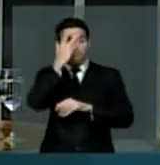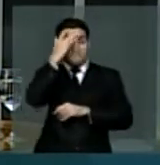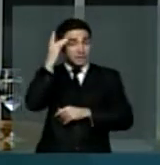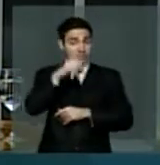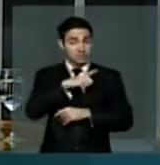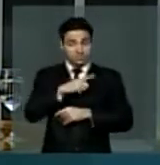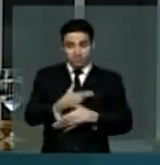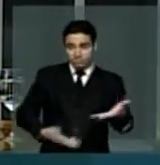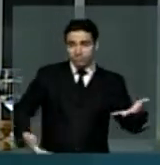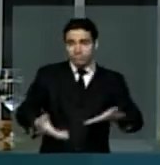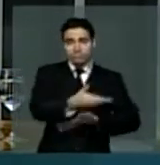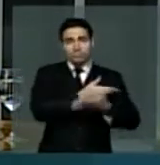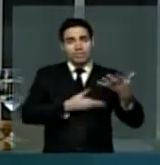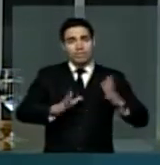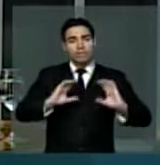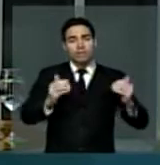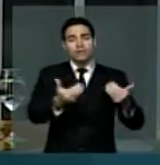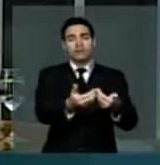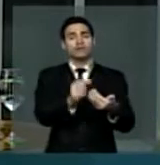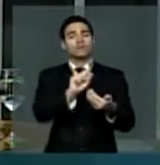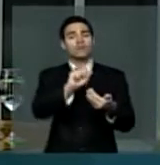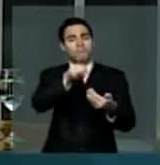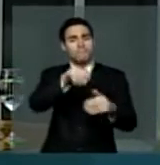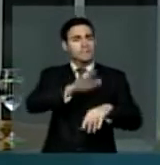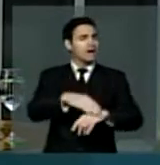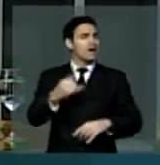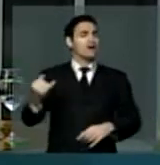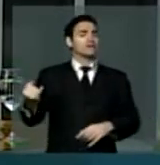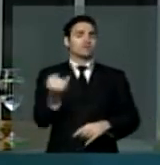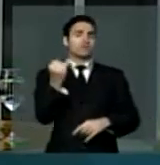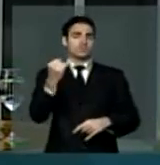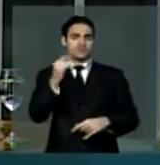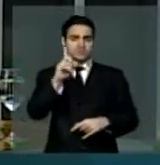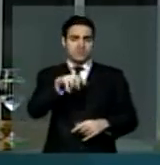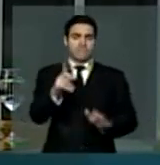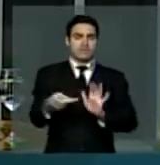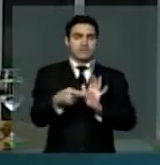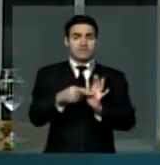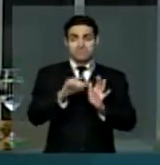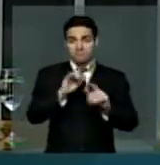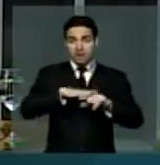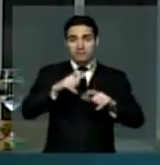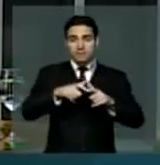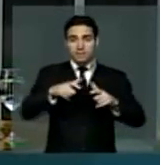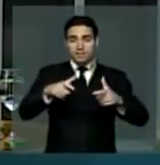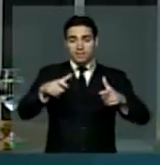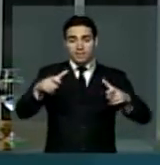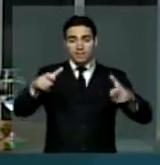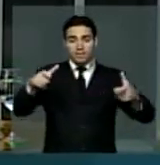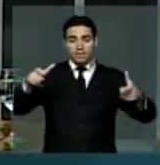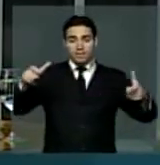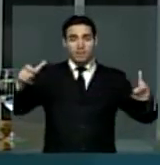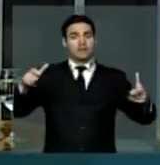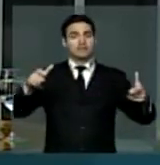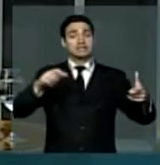partilha, que partilha um tesouro que tanto mais aumenta, quanto mais